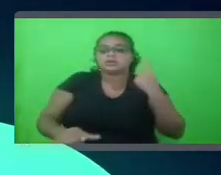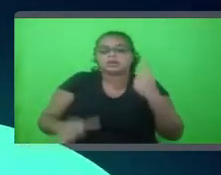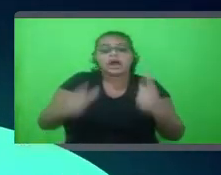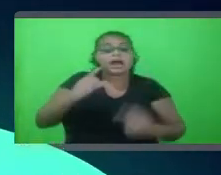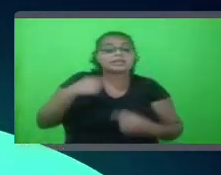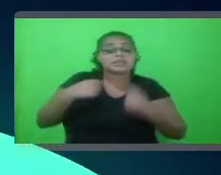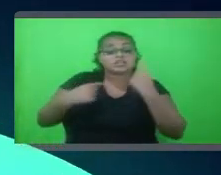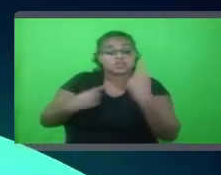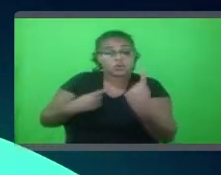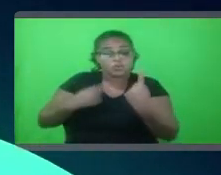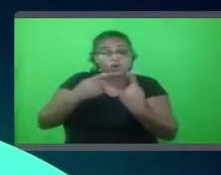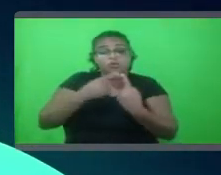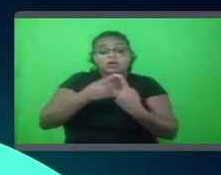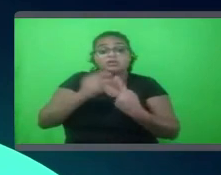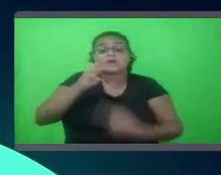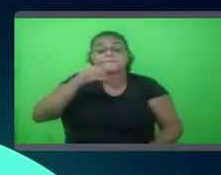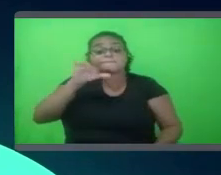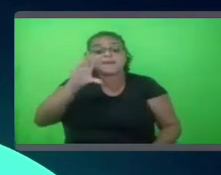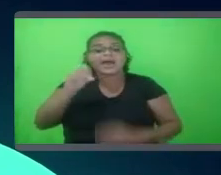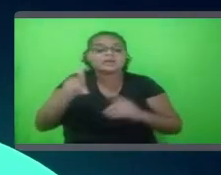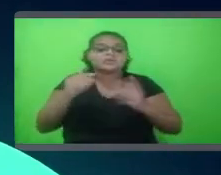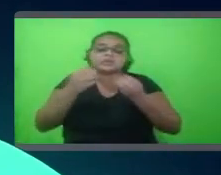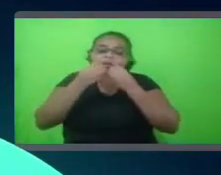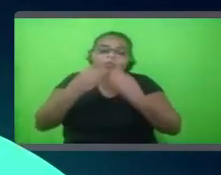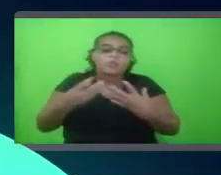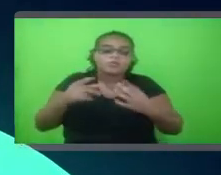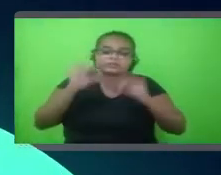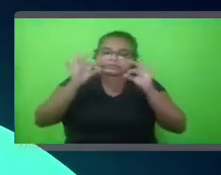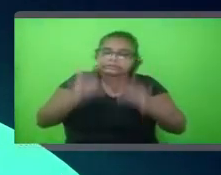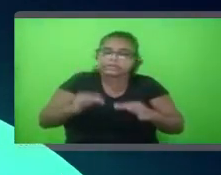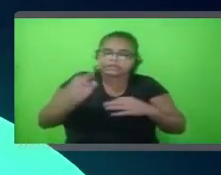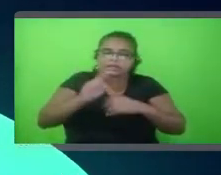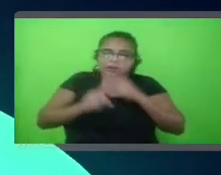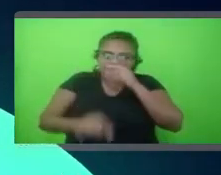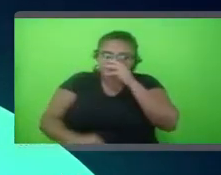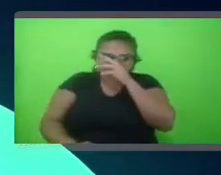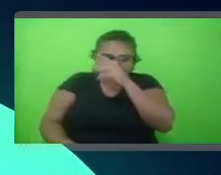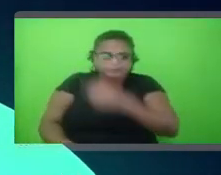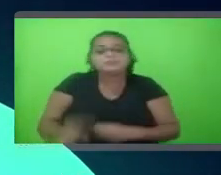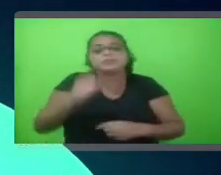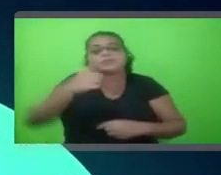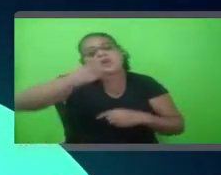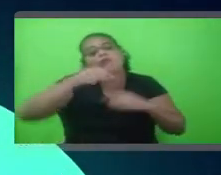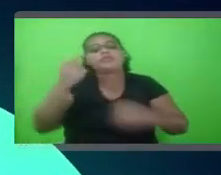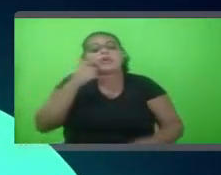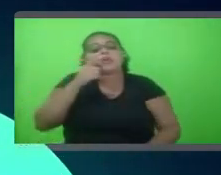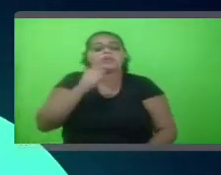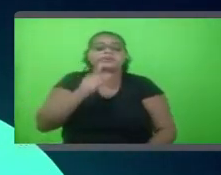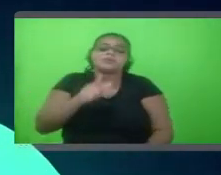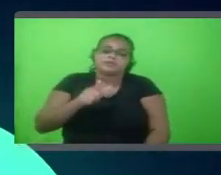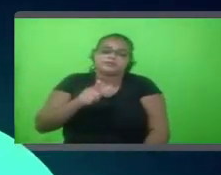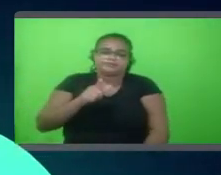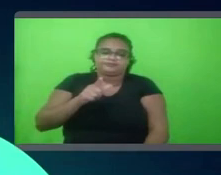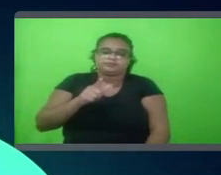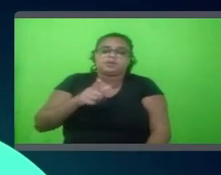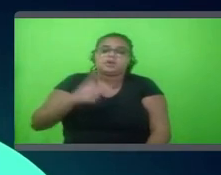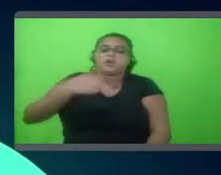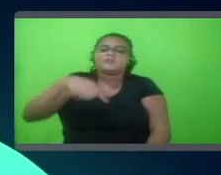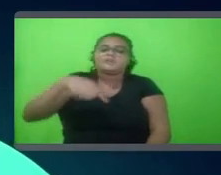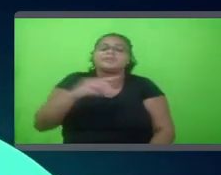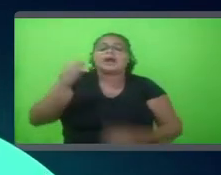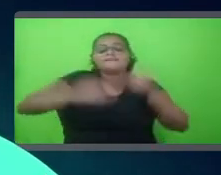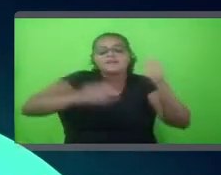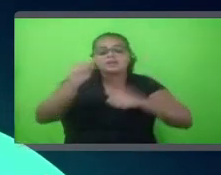Caramba. Então, minha campanha não está tão certa assim. Então, você consegue, através dessas análises em tempo real,